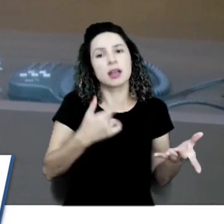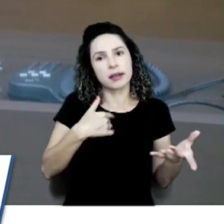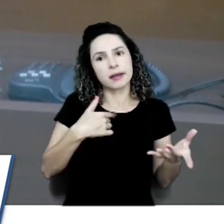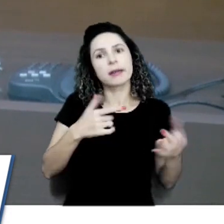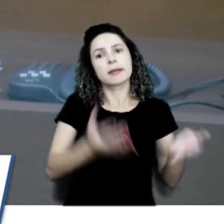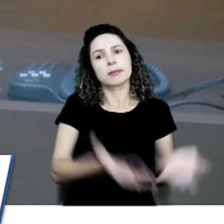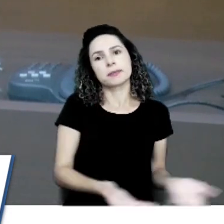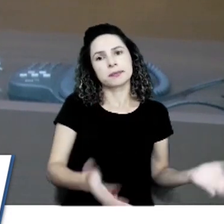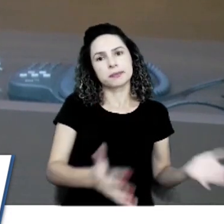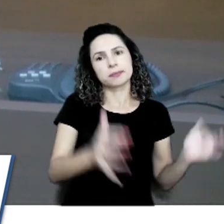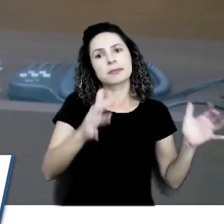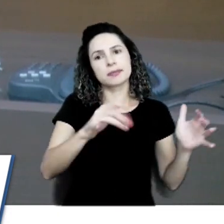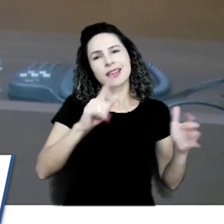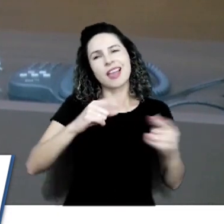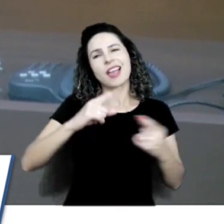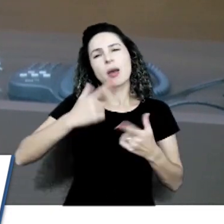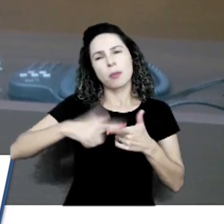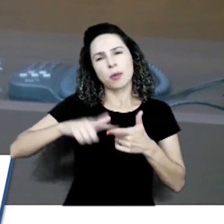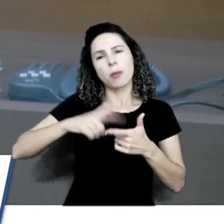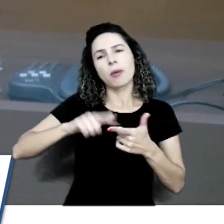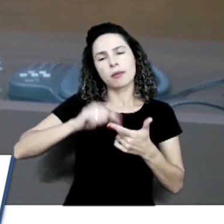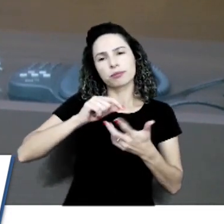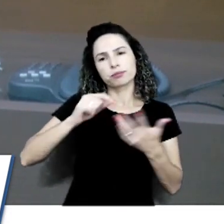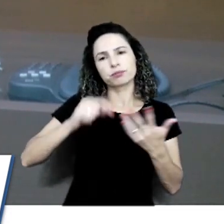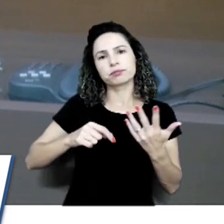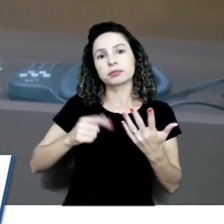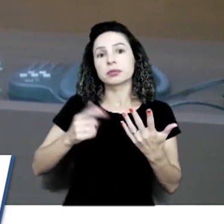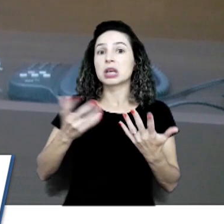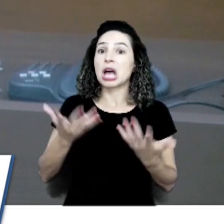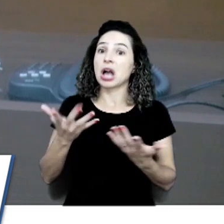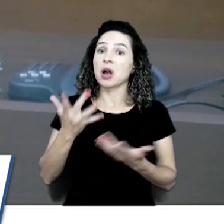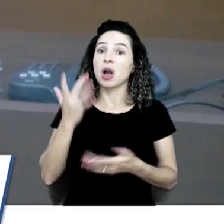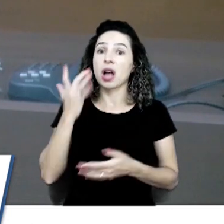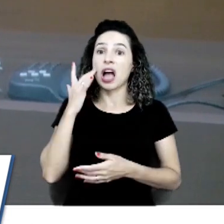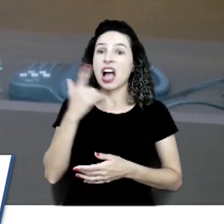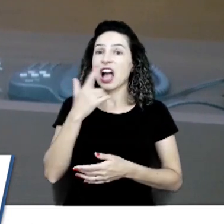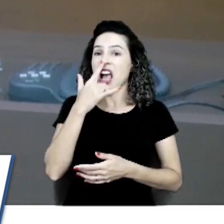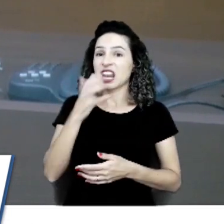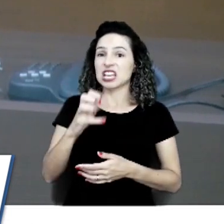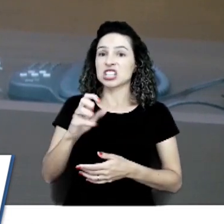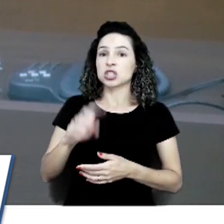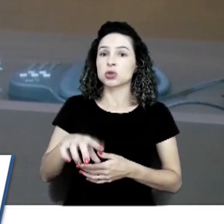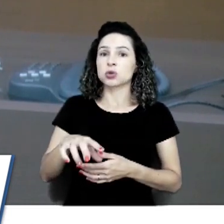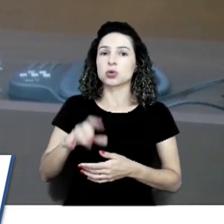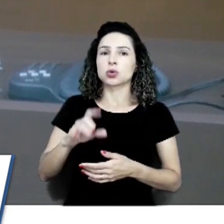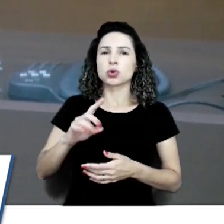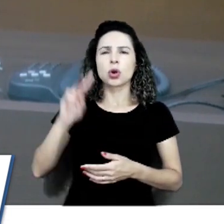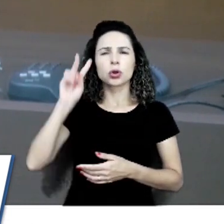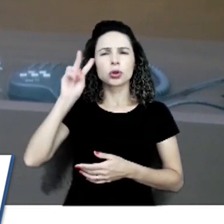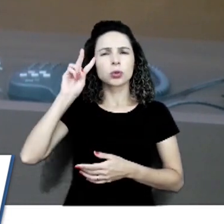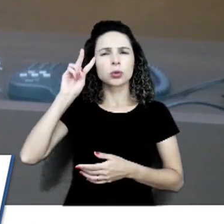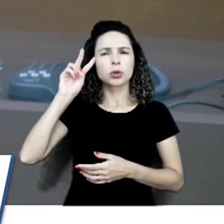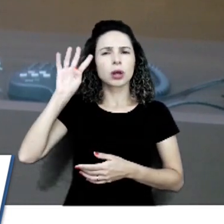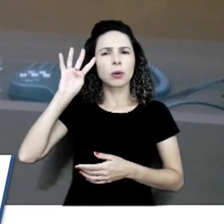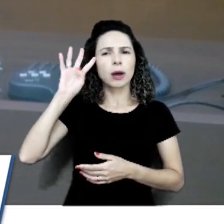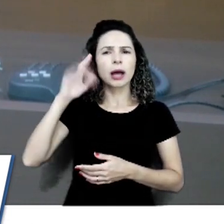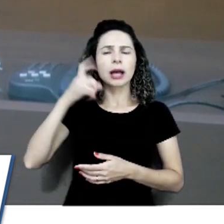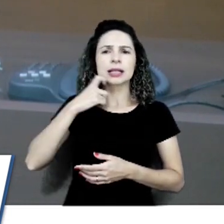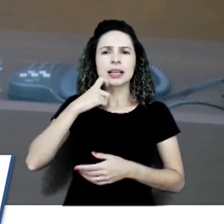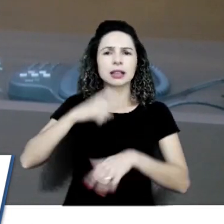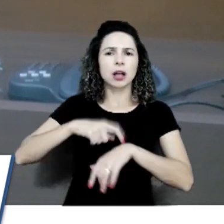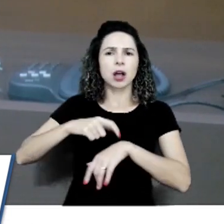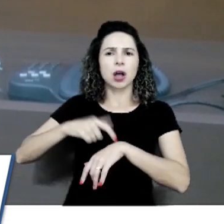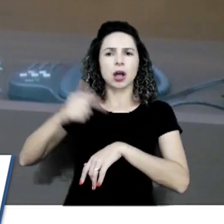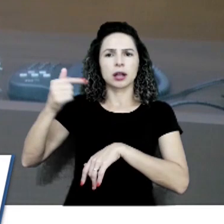esses os tipos de problemas. Agora, acho que o lixo está passando segunda, quarta e sexta, às sete da noite.